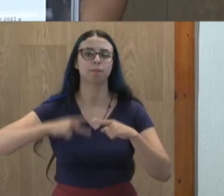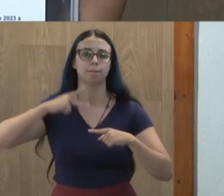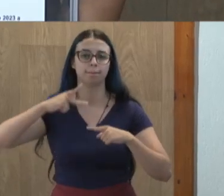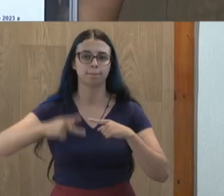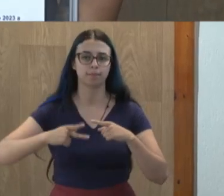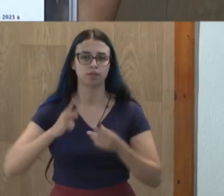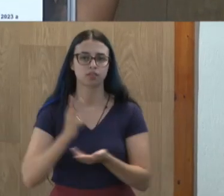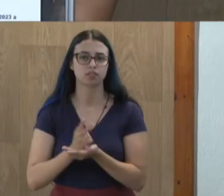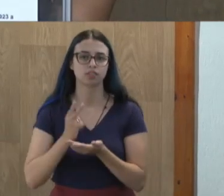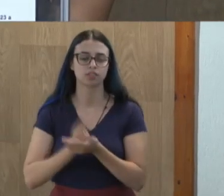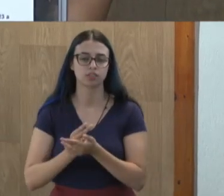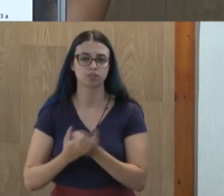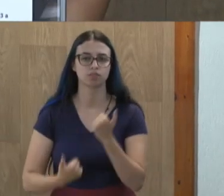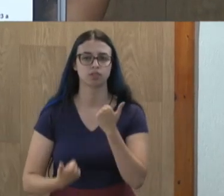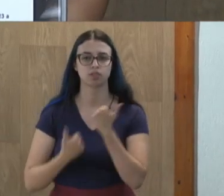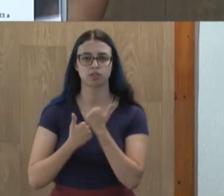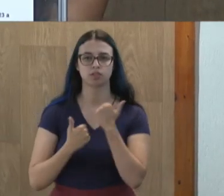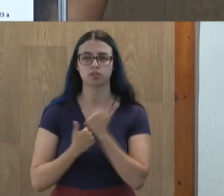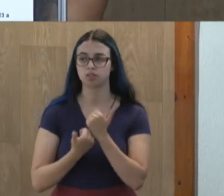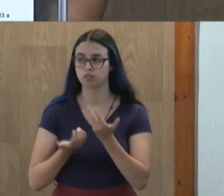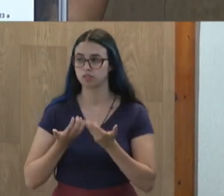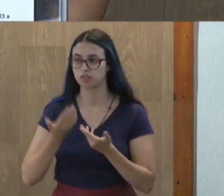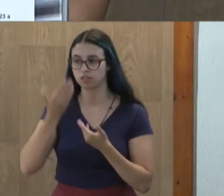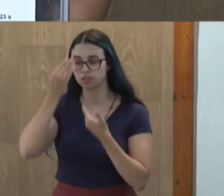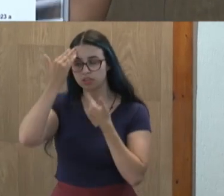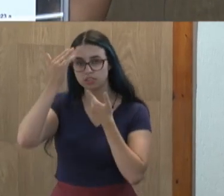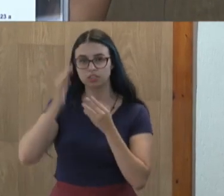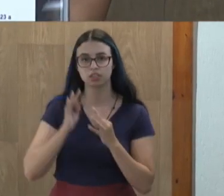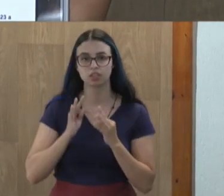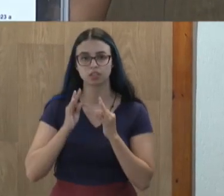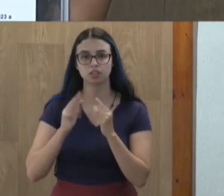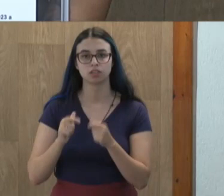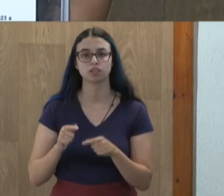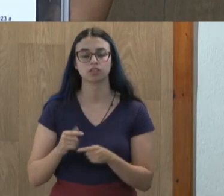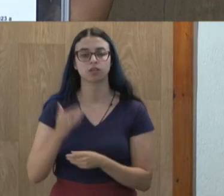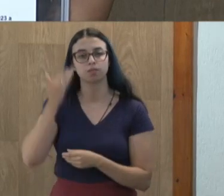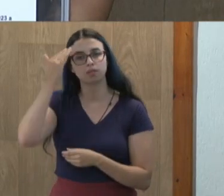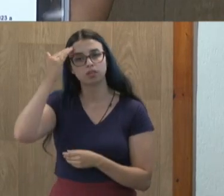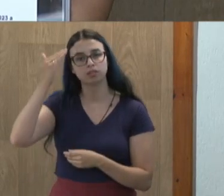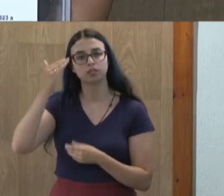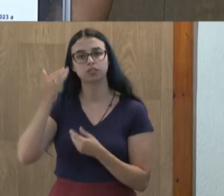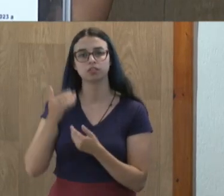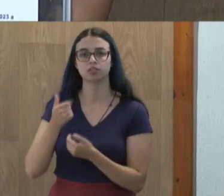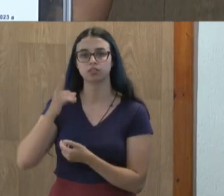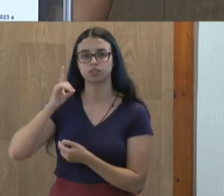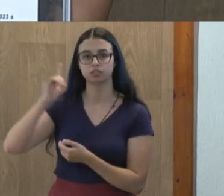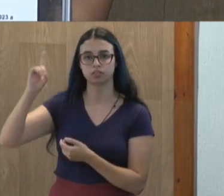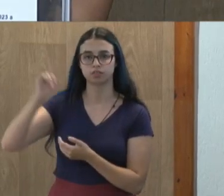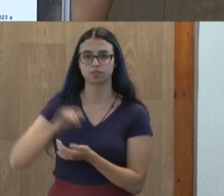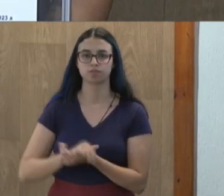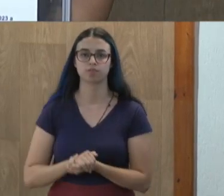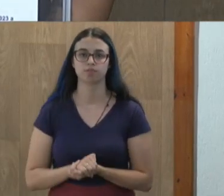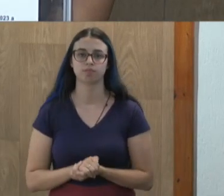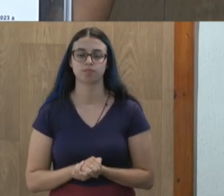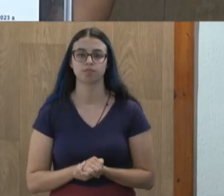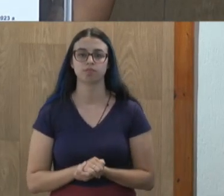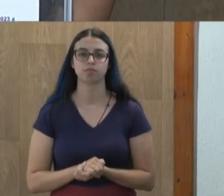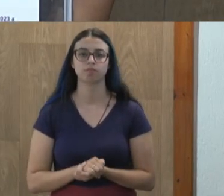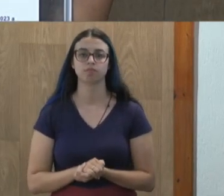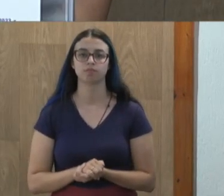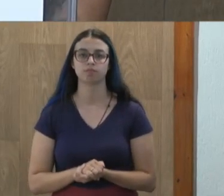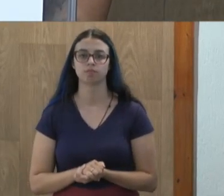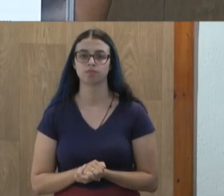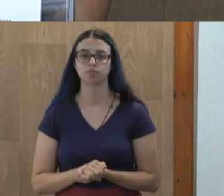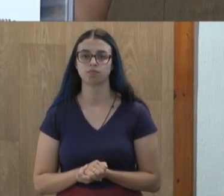ajudando, me apoiando. Quero agradecer a todos, principalmente agradecer a Deus por estar aqui presente e